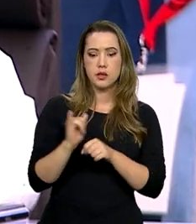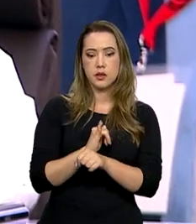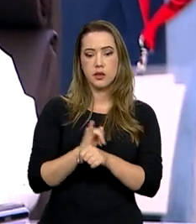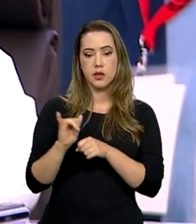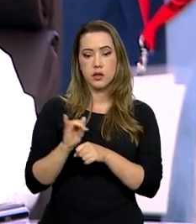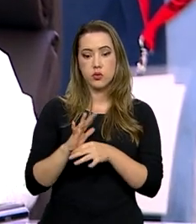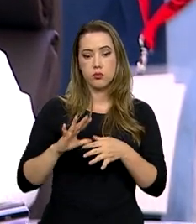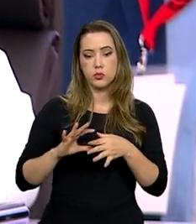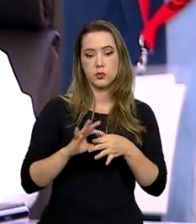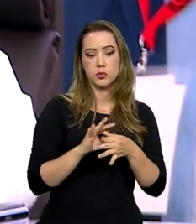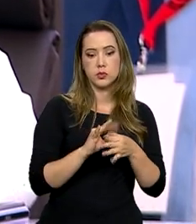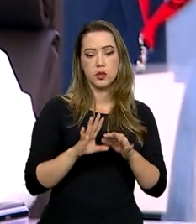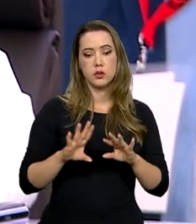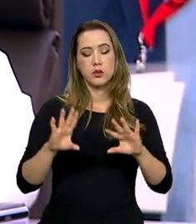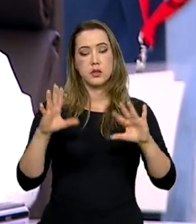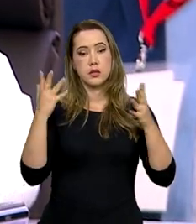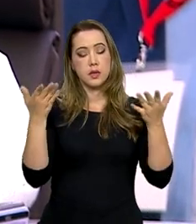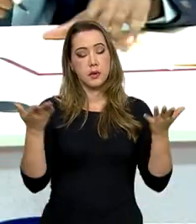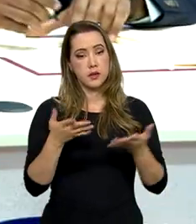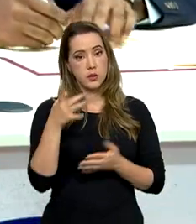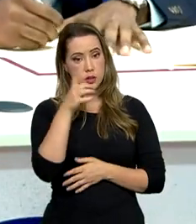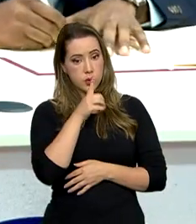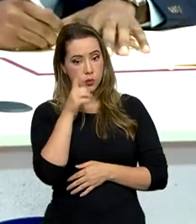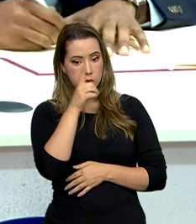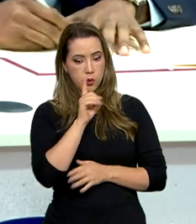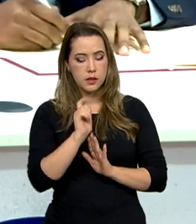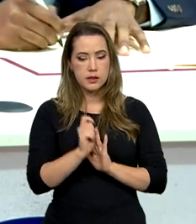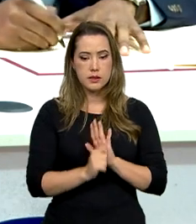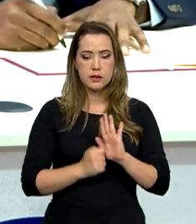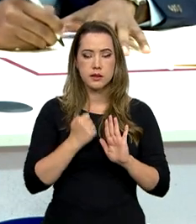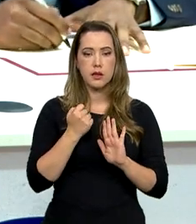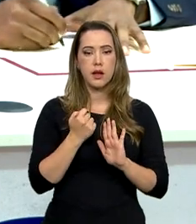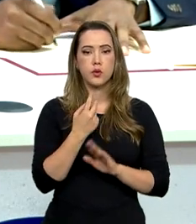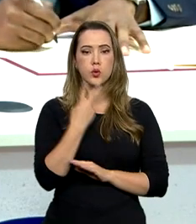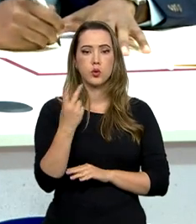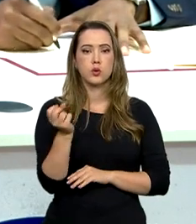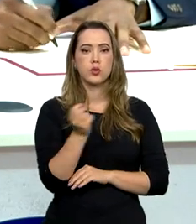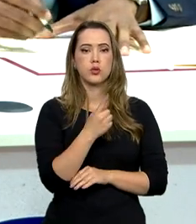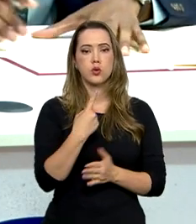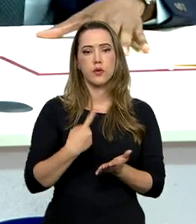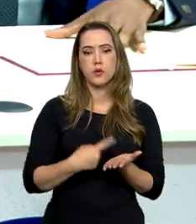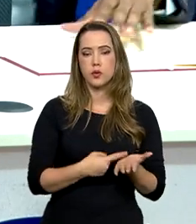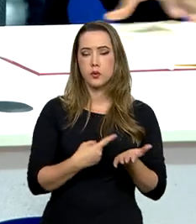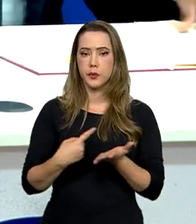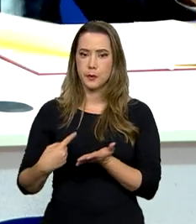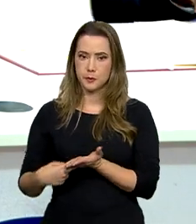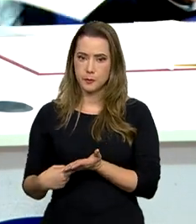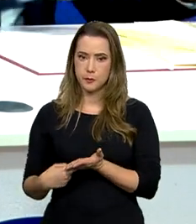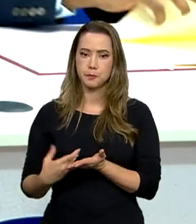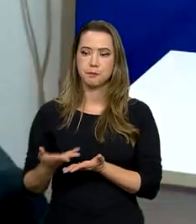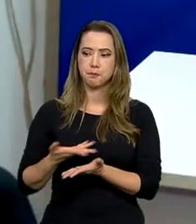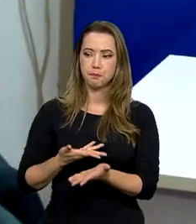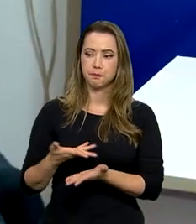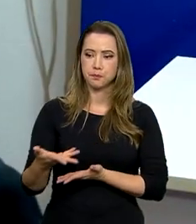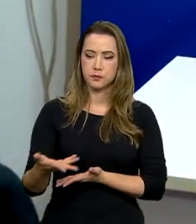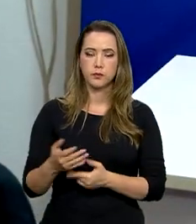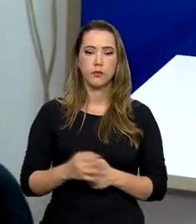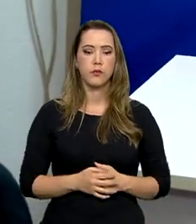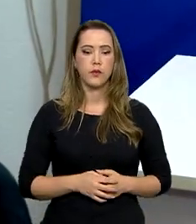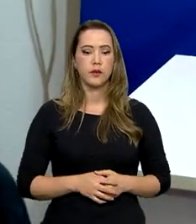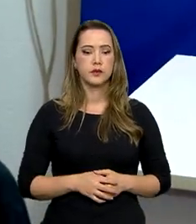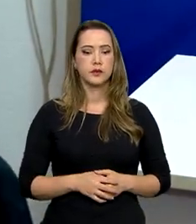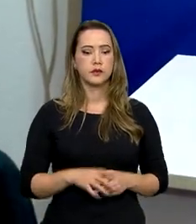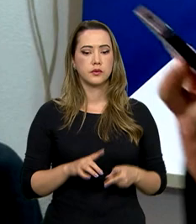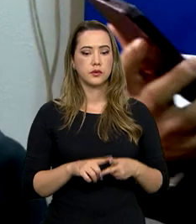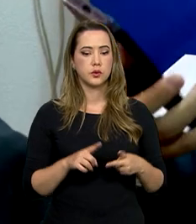nações, durante a conferência neste domingo, foram assinados dois novos instrumentos de cooperação. Há acordos